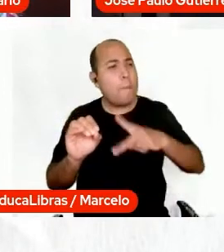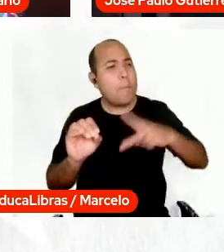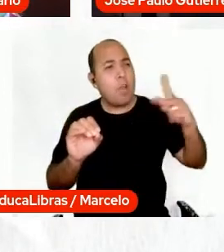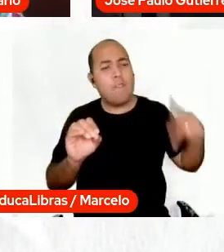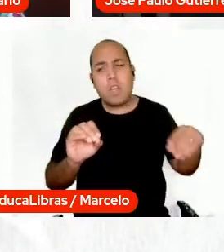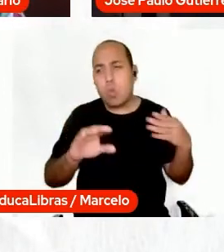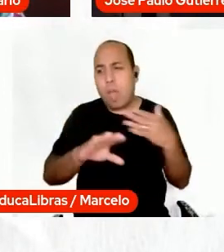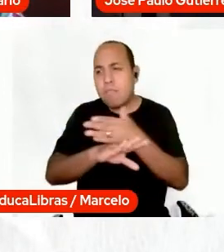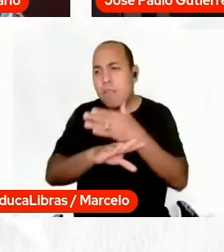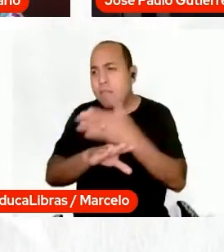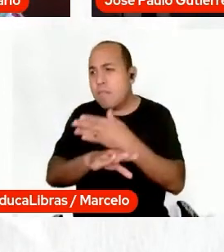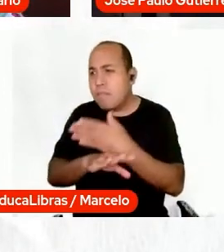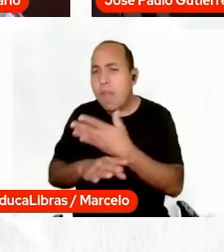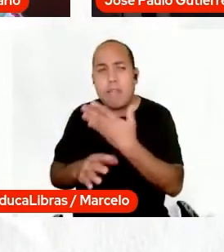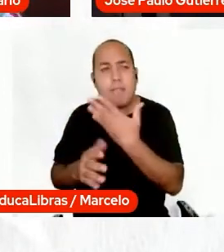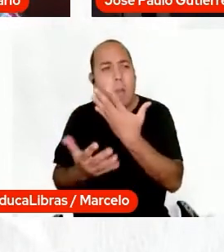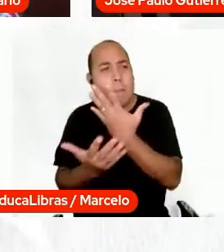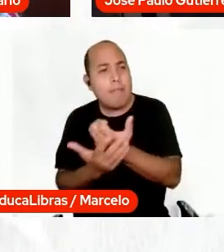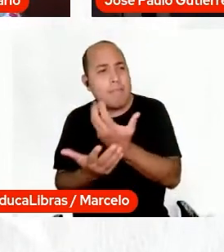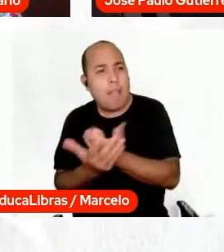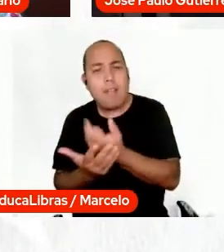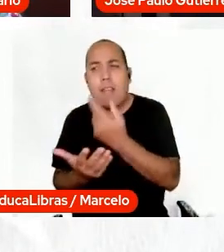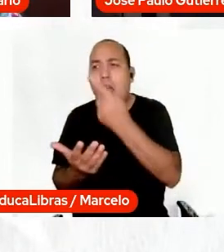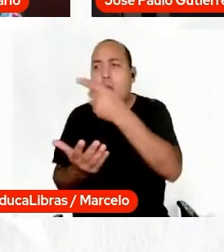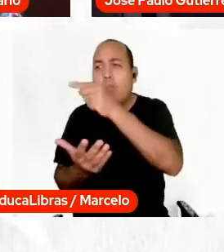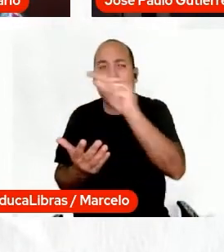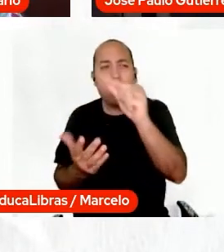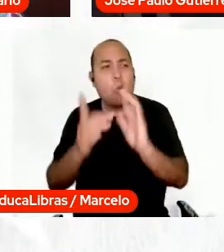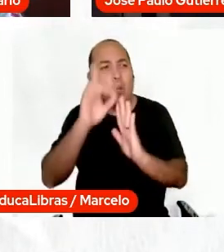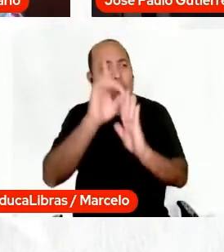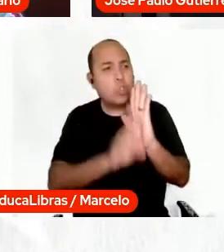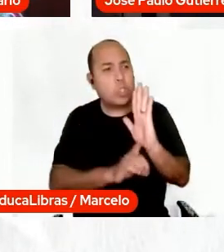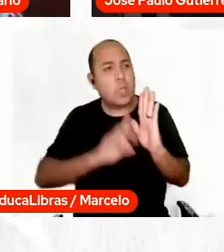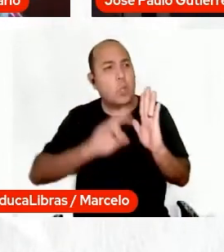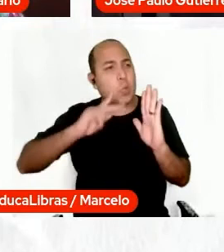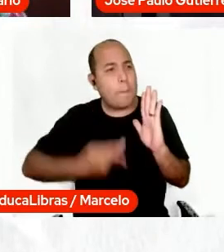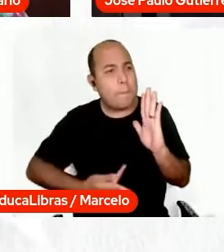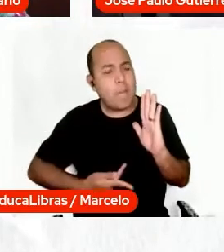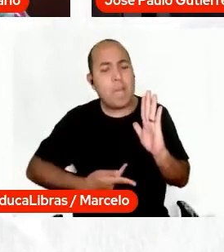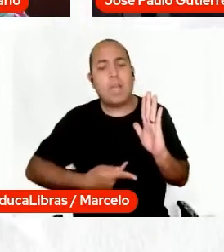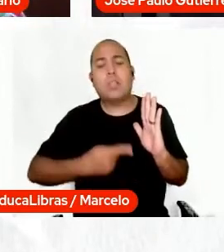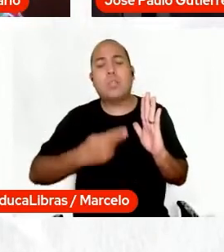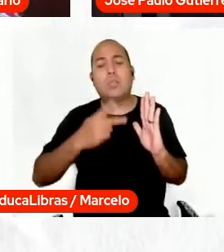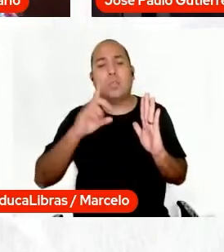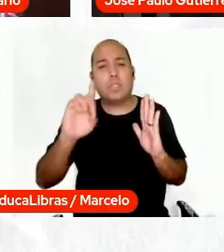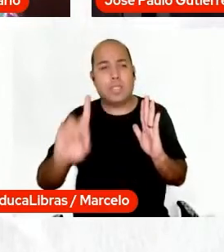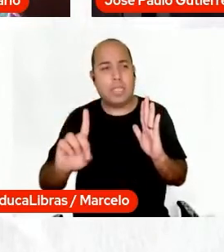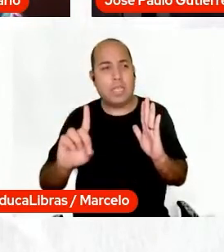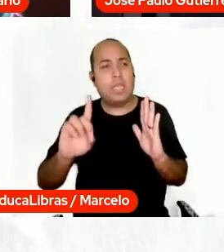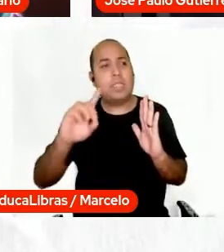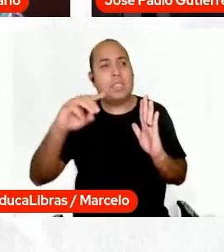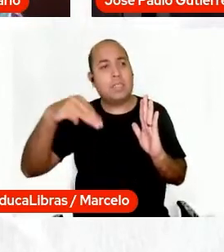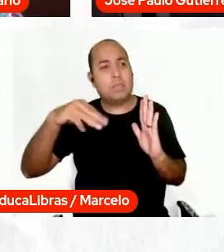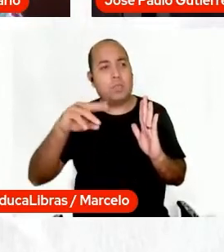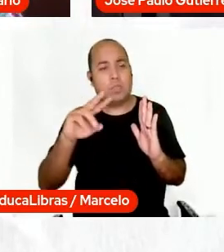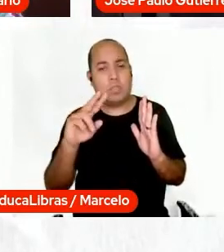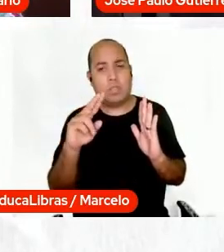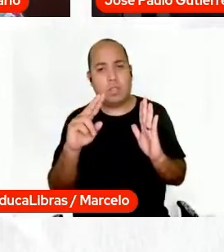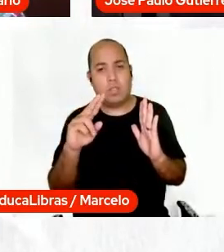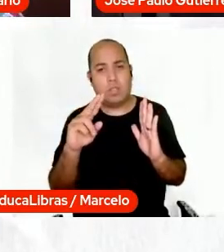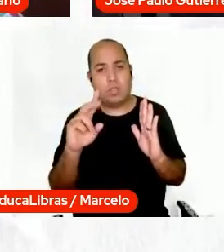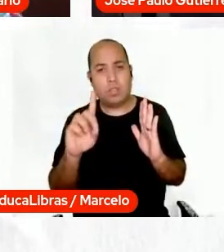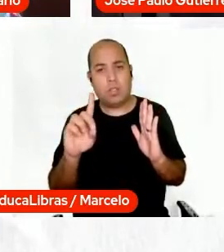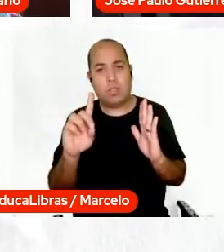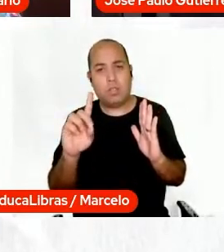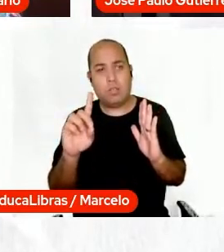temos material sobre os direitos humanos, sobre a declaração dos direitos humanos, né, então, lembrem-se de acessar o portal,